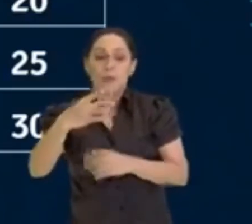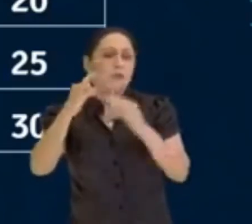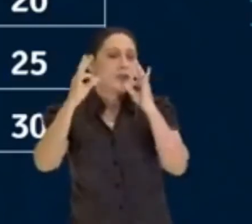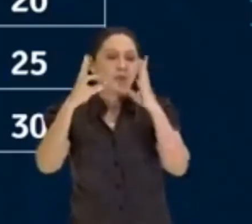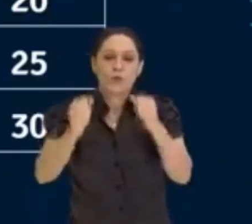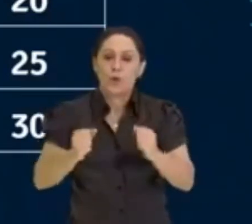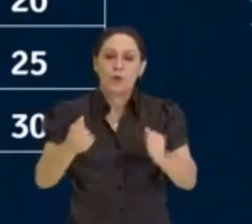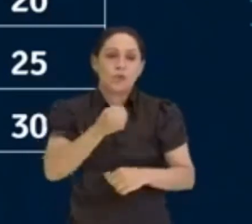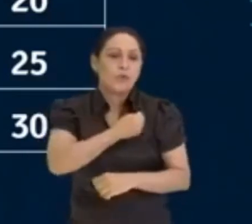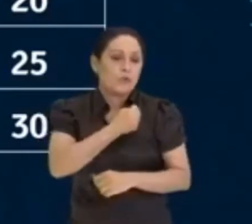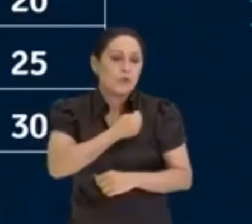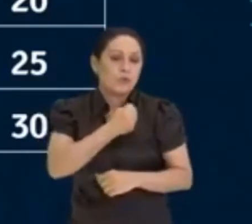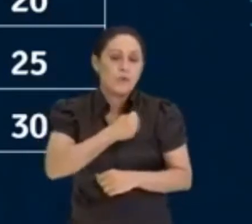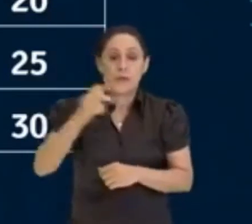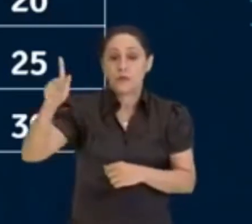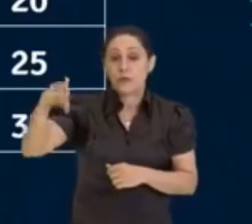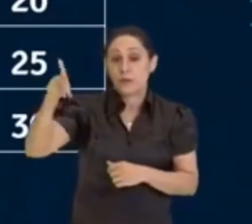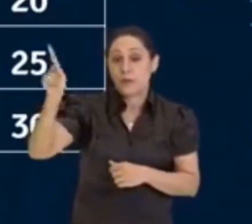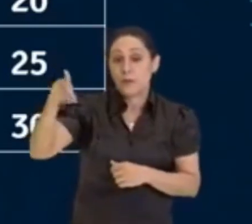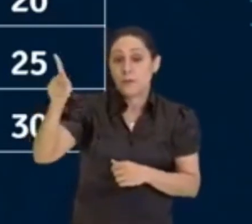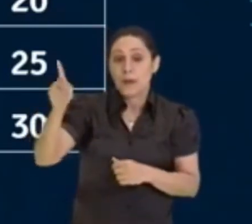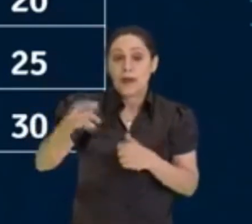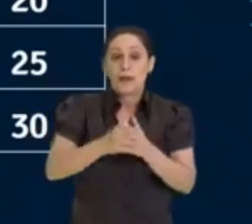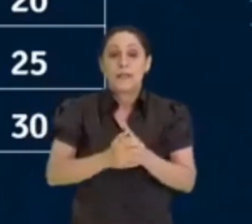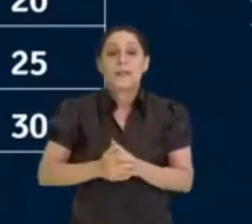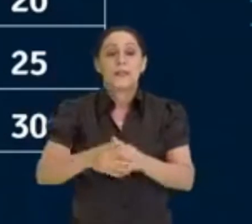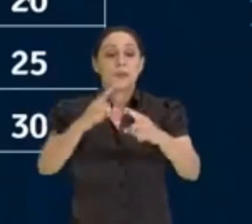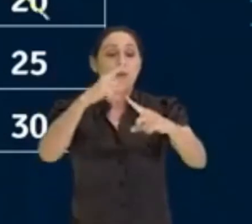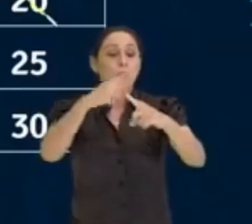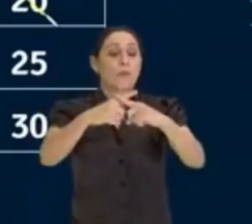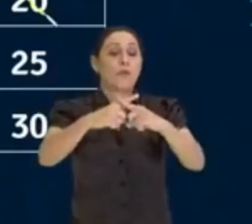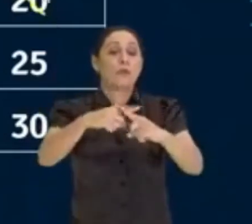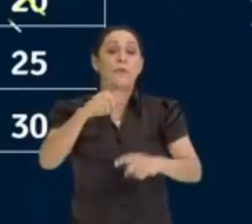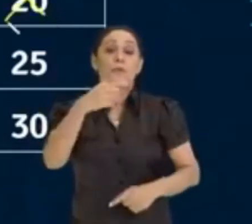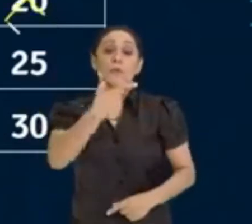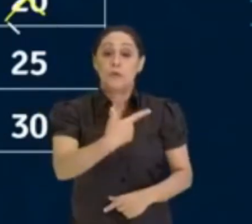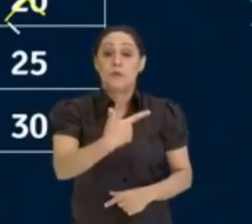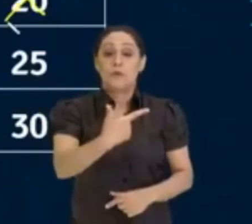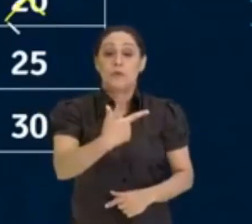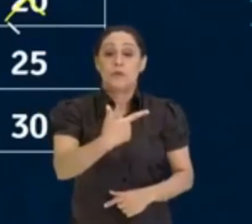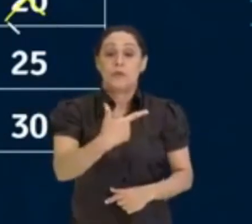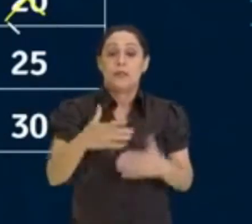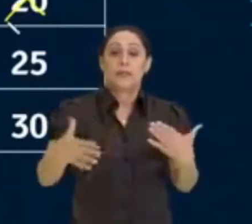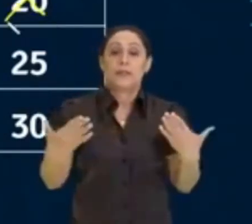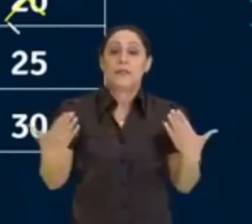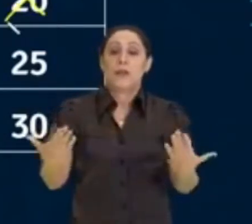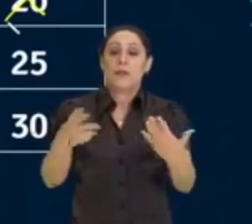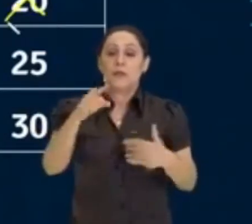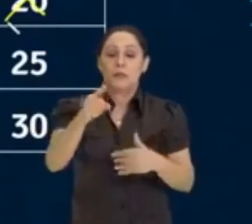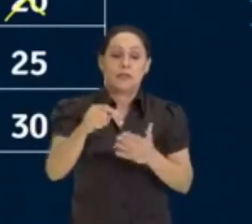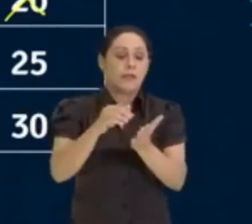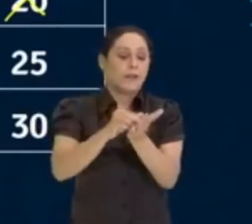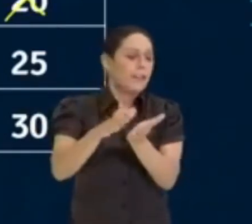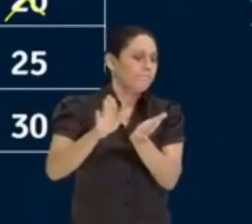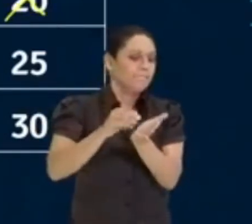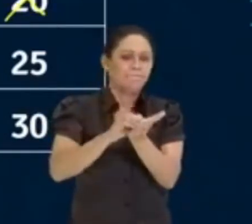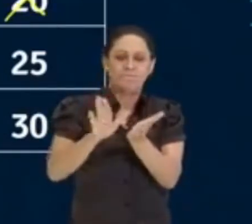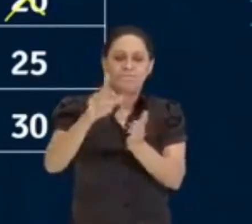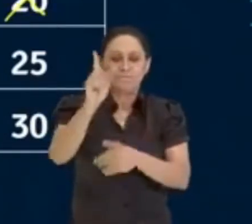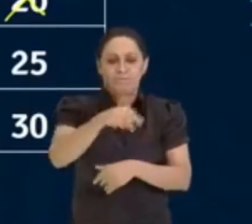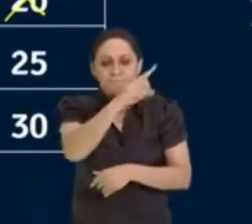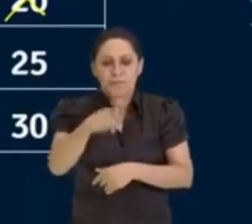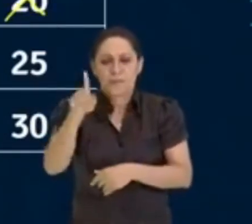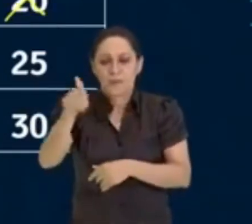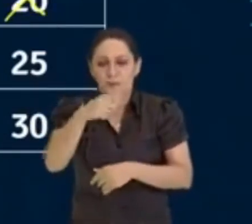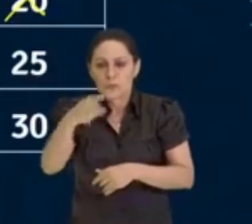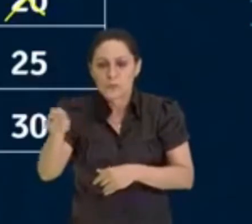valores que são pares, eles são múltiplos de 2. Então, você vai excluindo aí. Então, exclua da